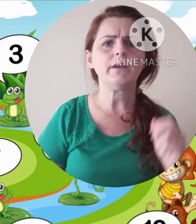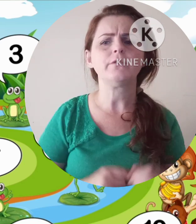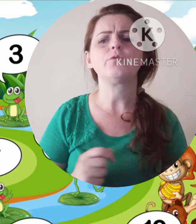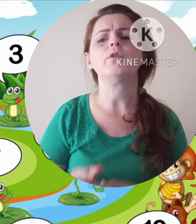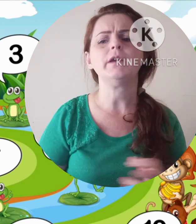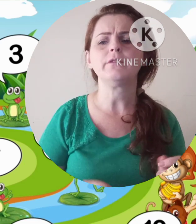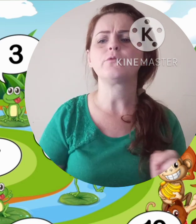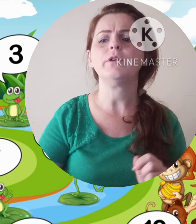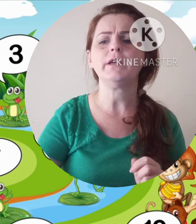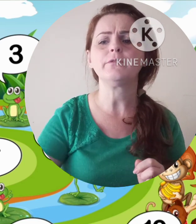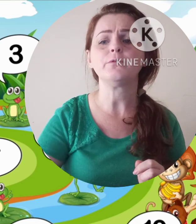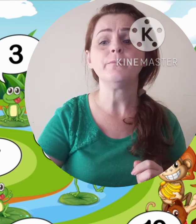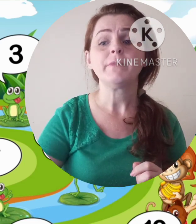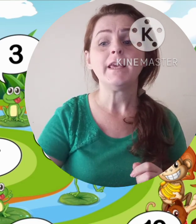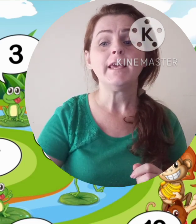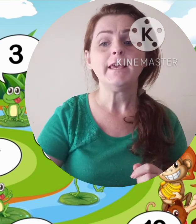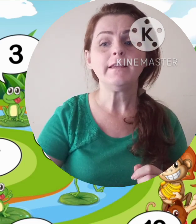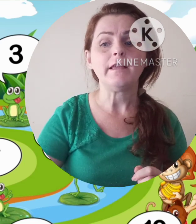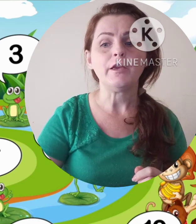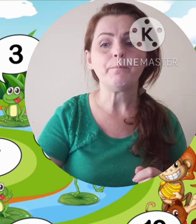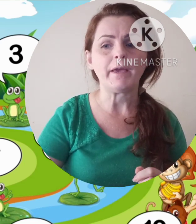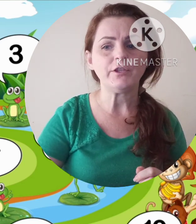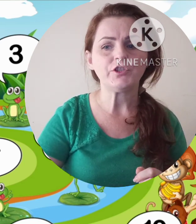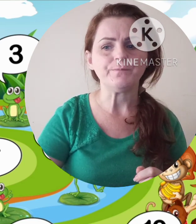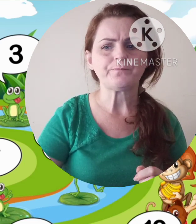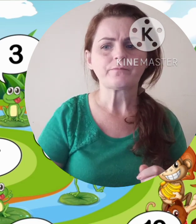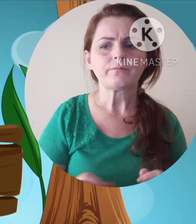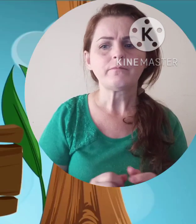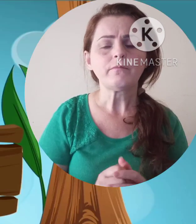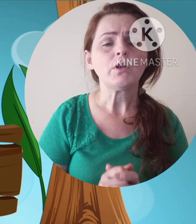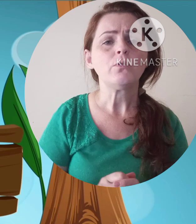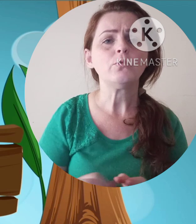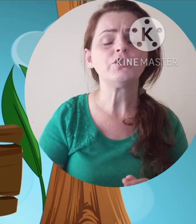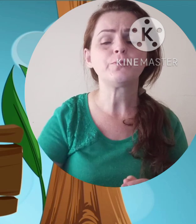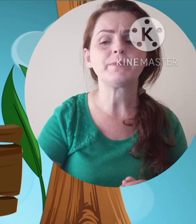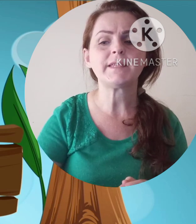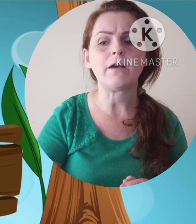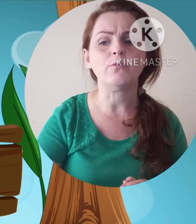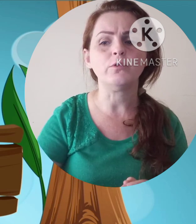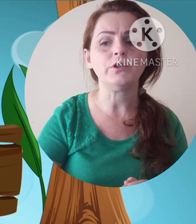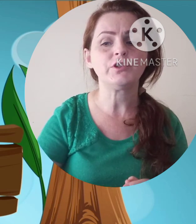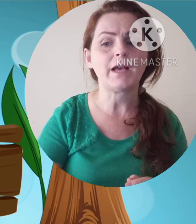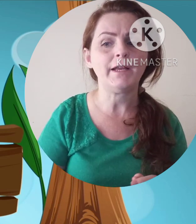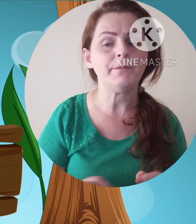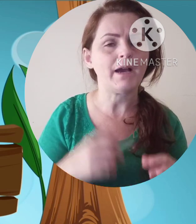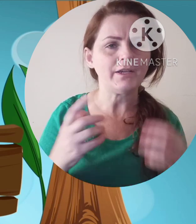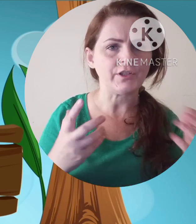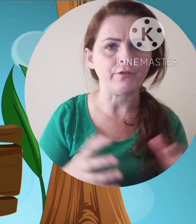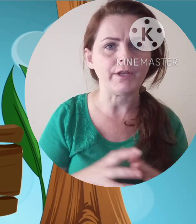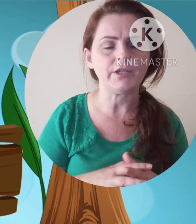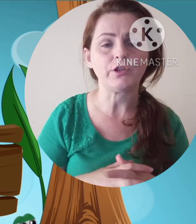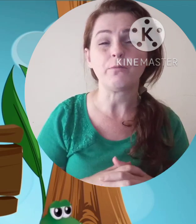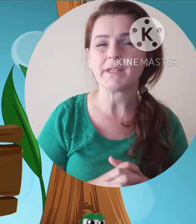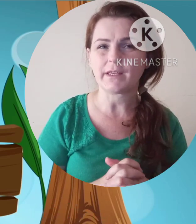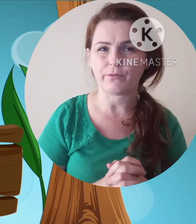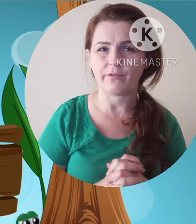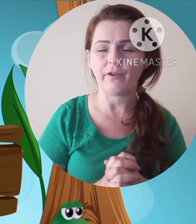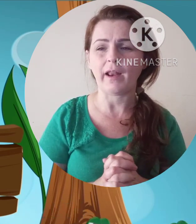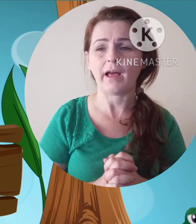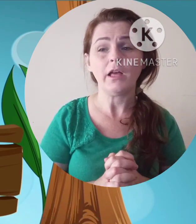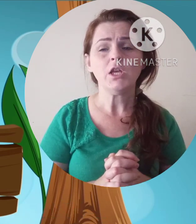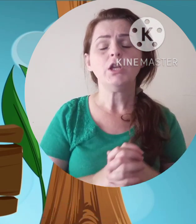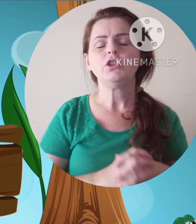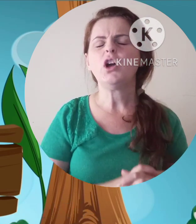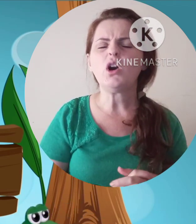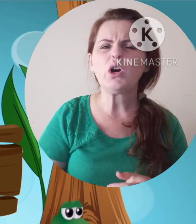foram correndo, correndo, correndo e de repente os animais da floresta começaram